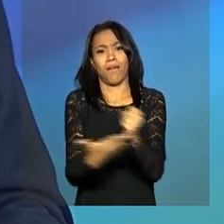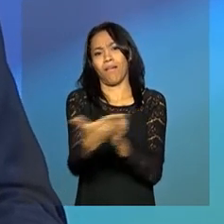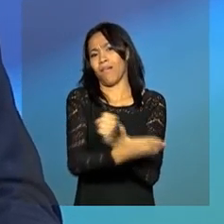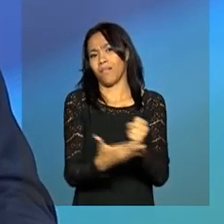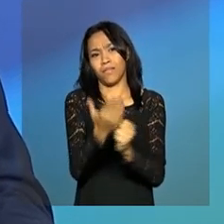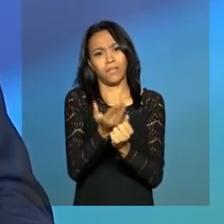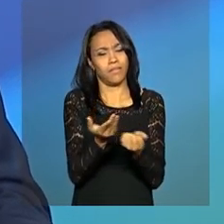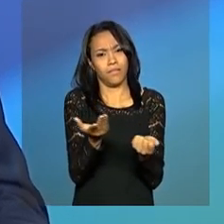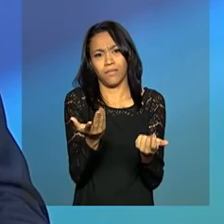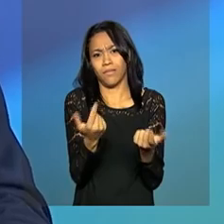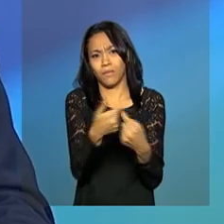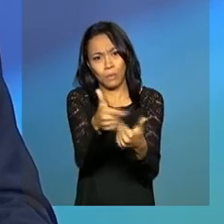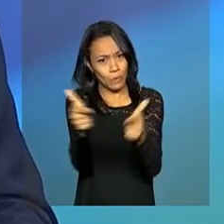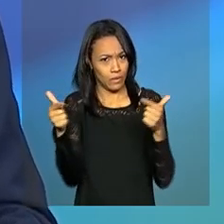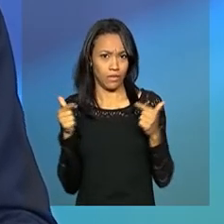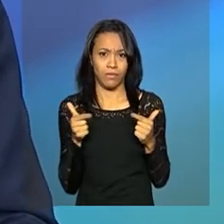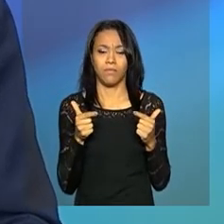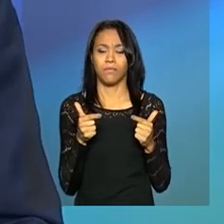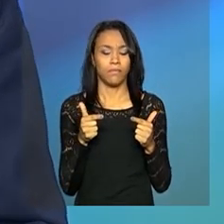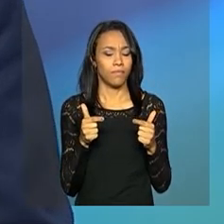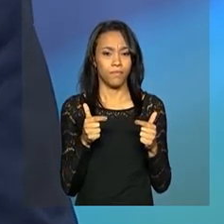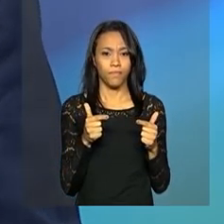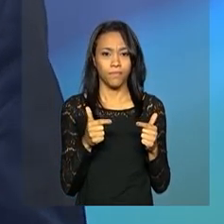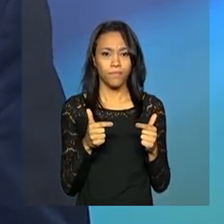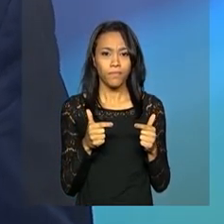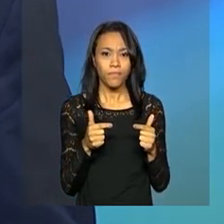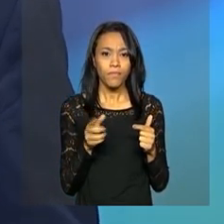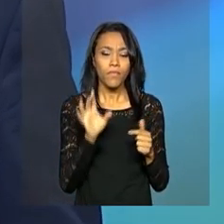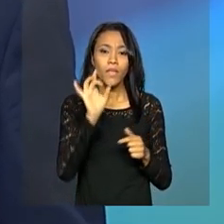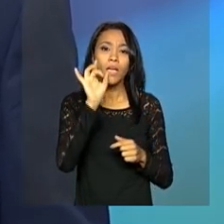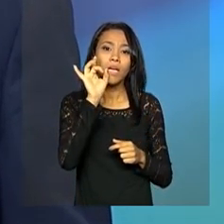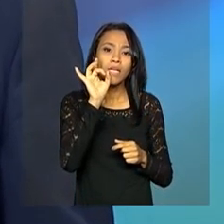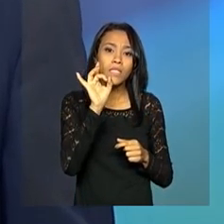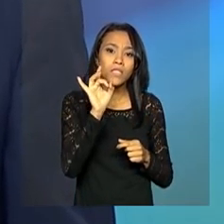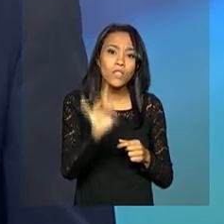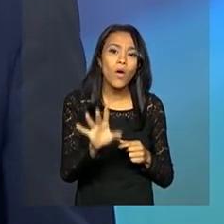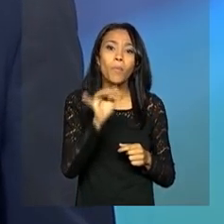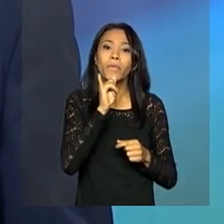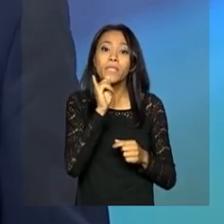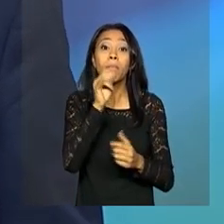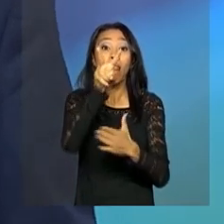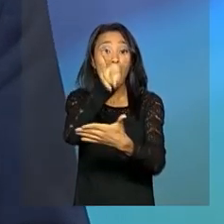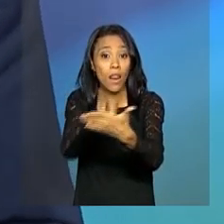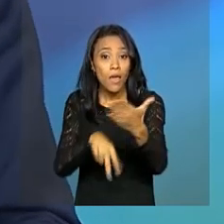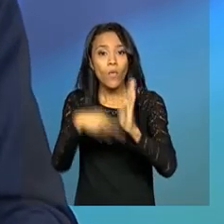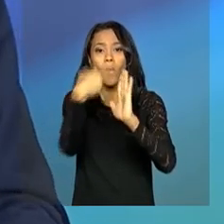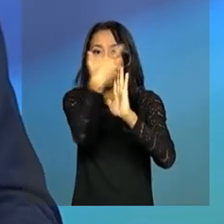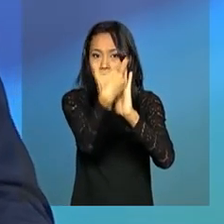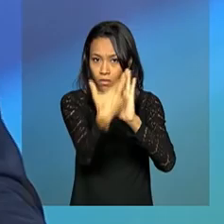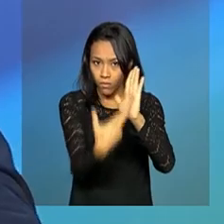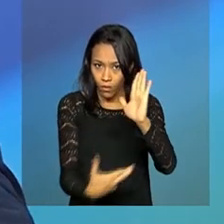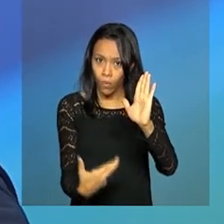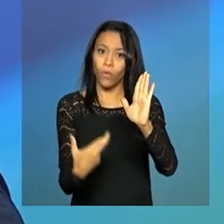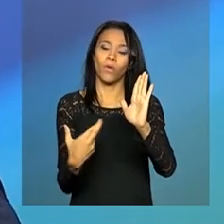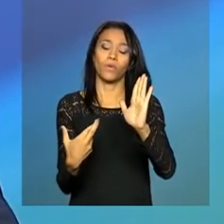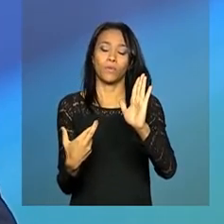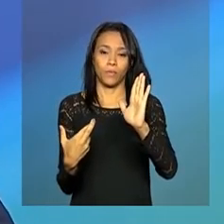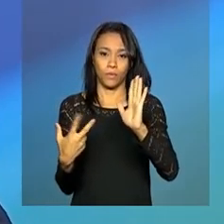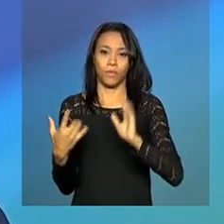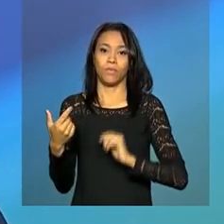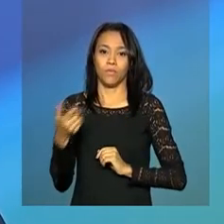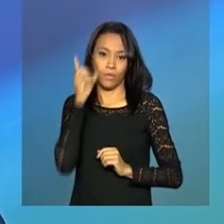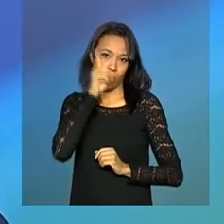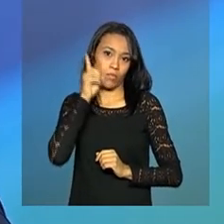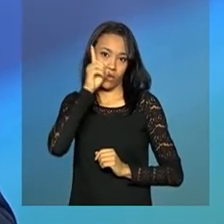Absolutamente a menor procedência. Basta ler o relatório do deputado Jovair